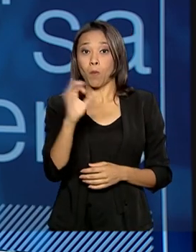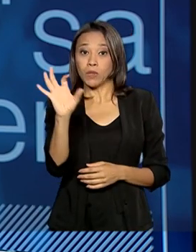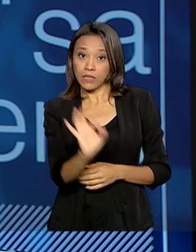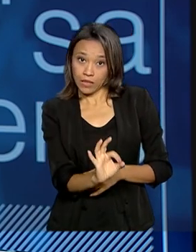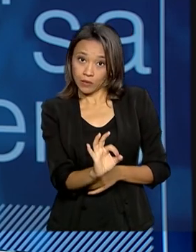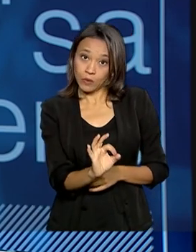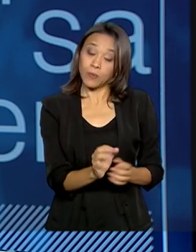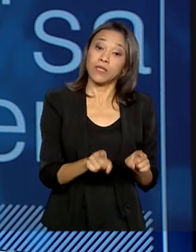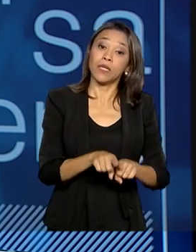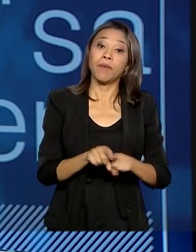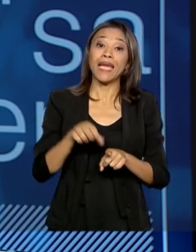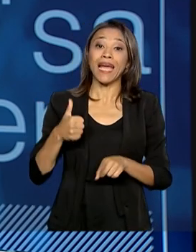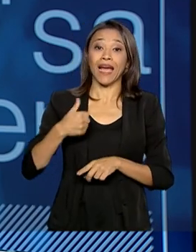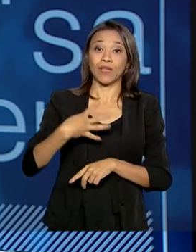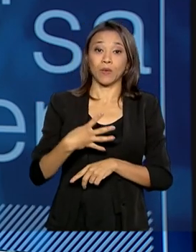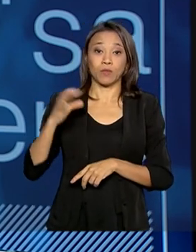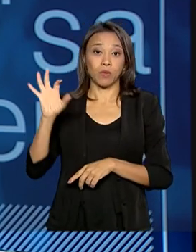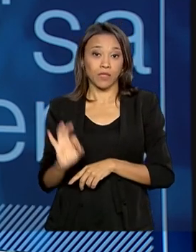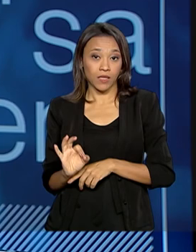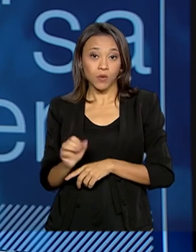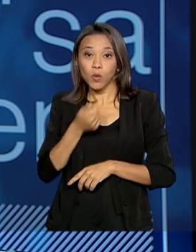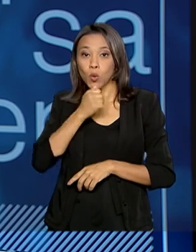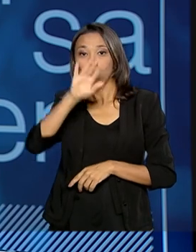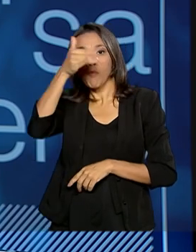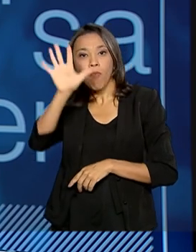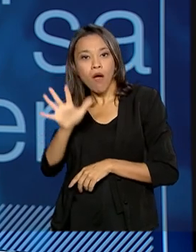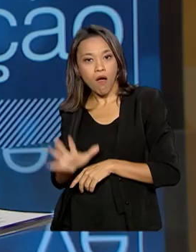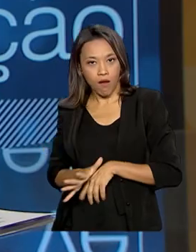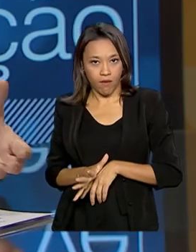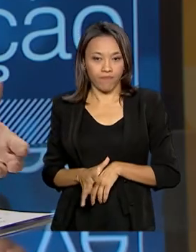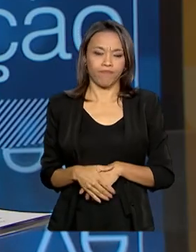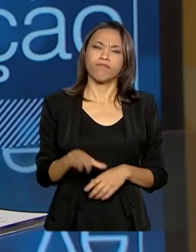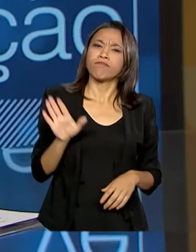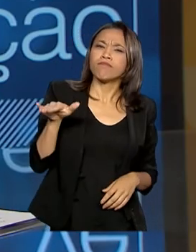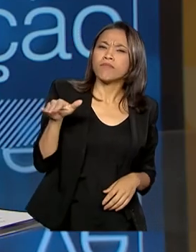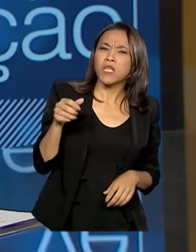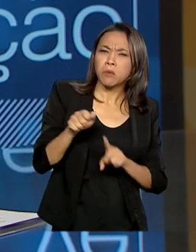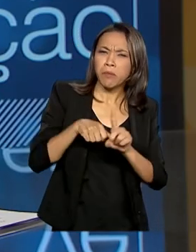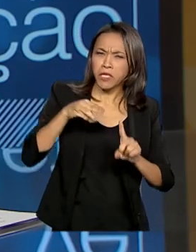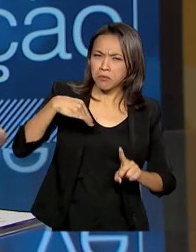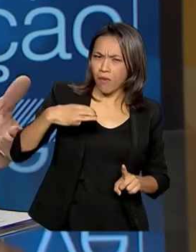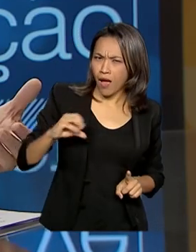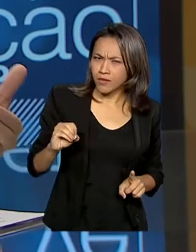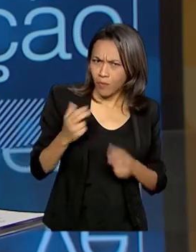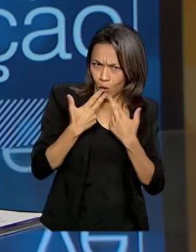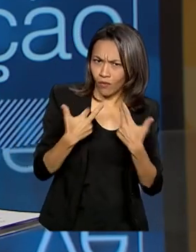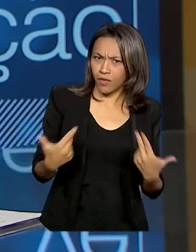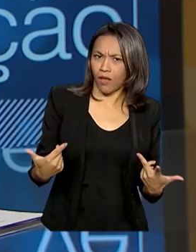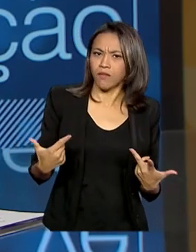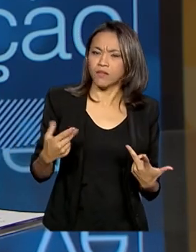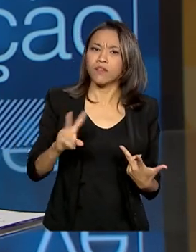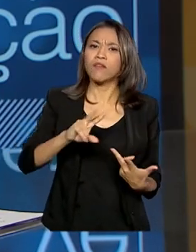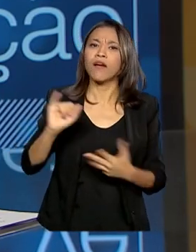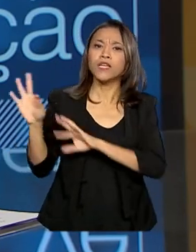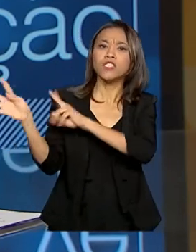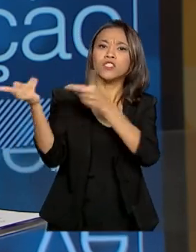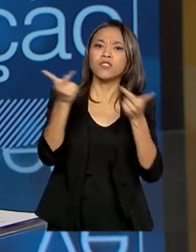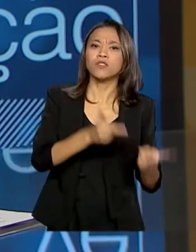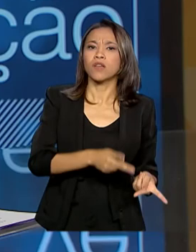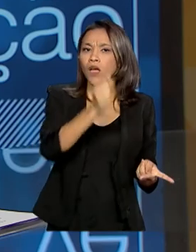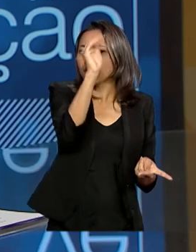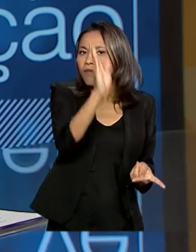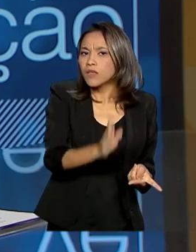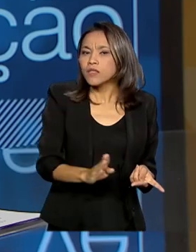marítima. E agora no mês de março tem uma novidade interessante aí que vão chegar espécies